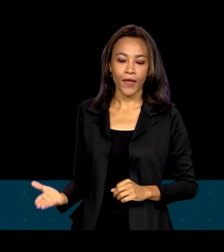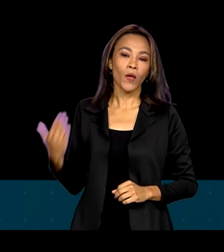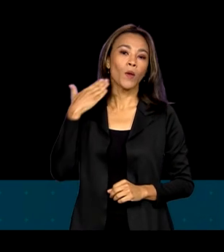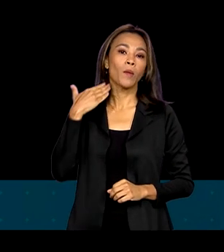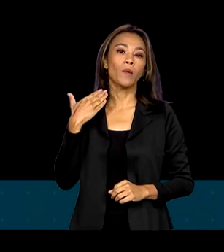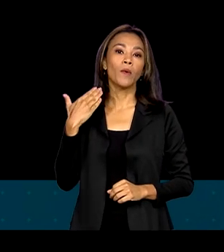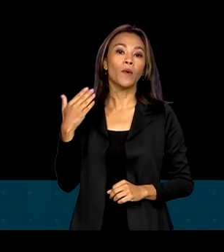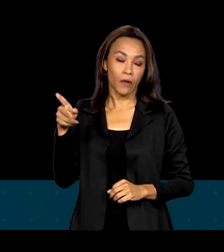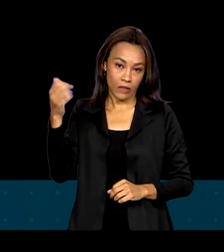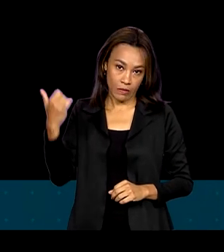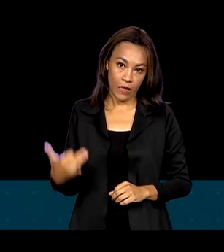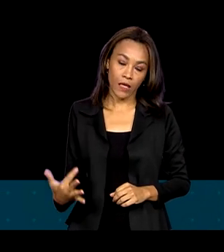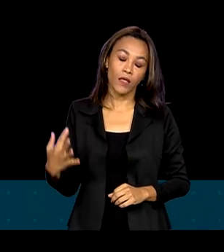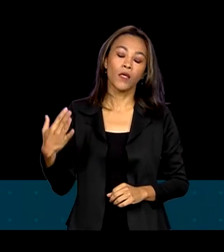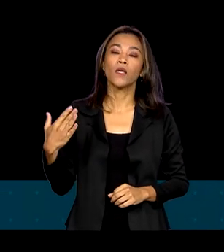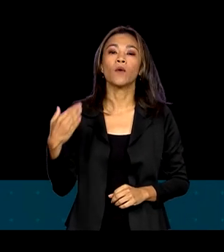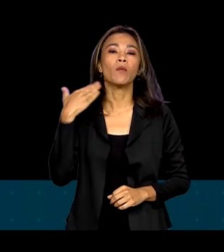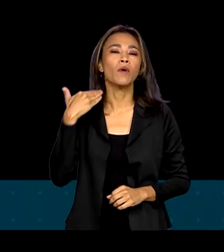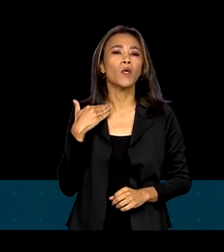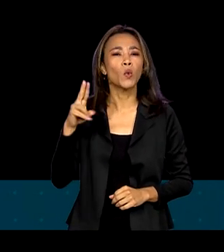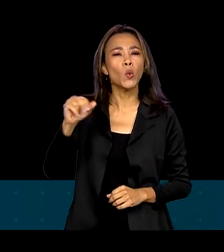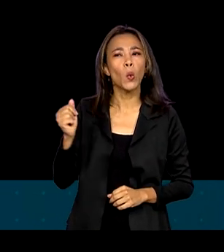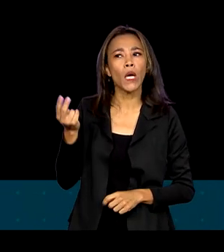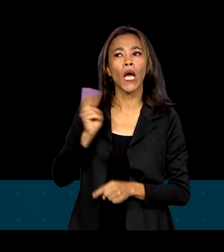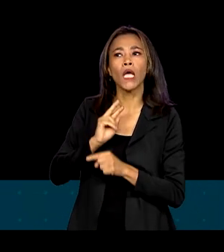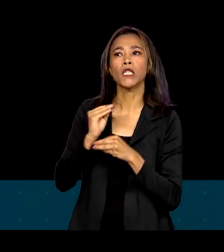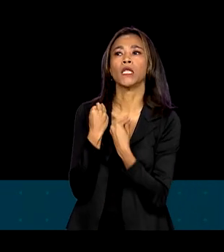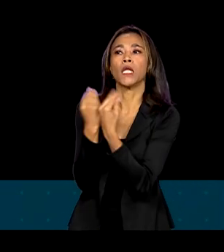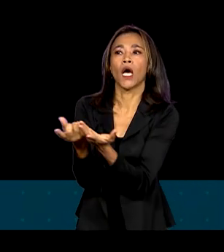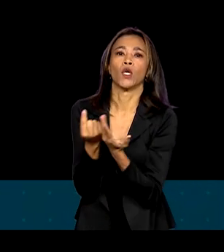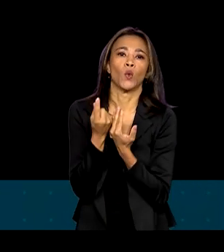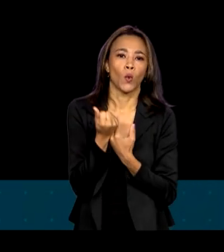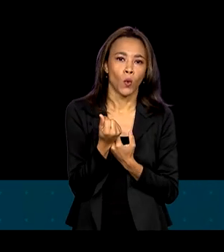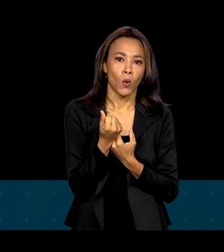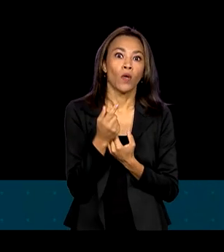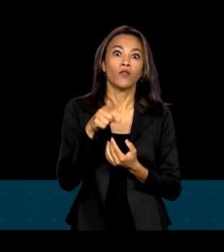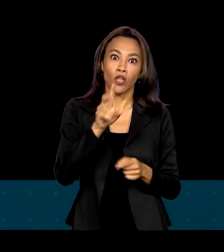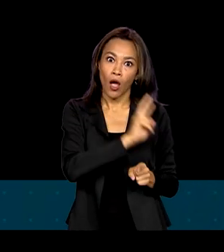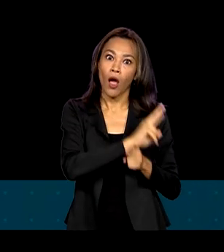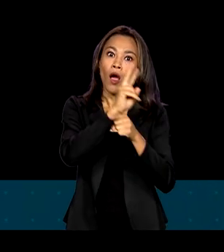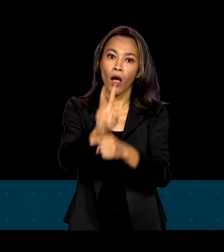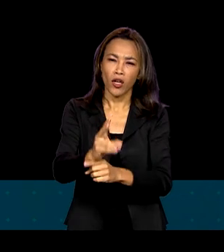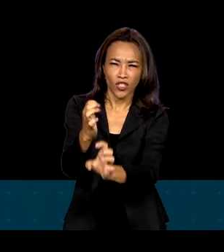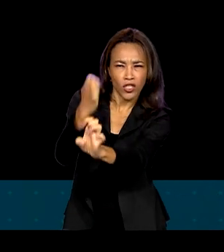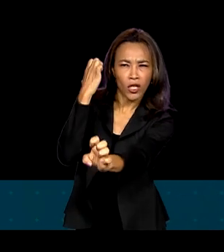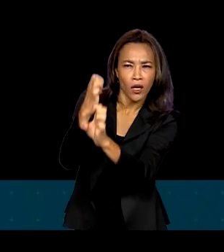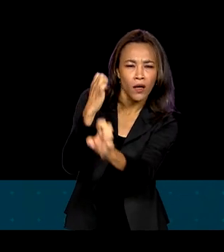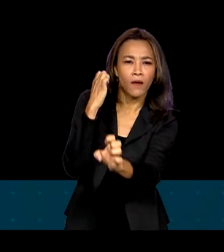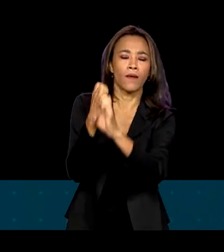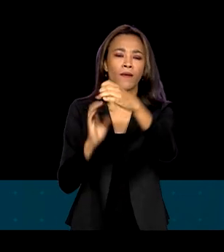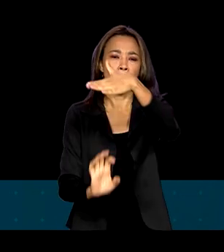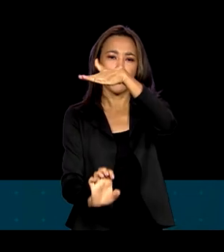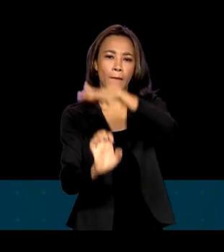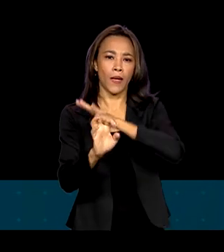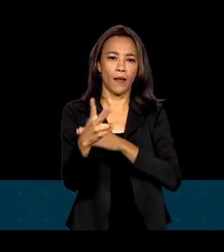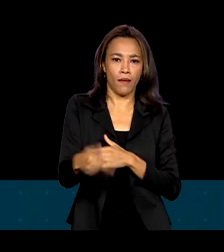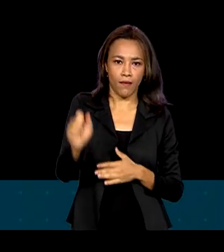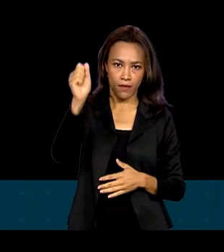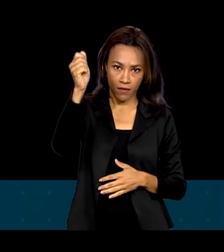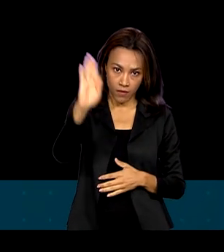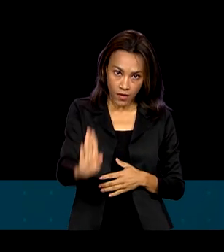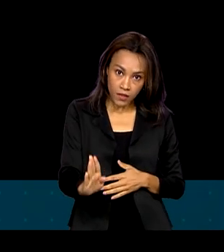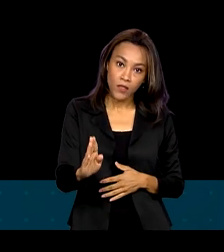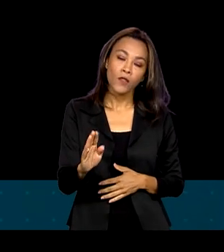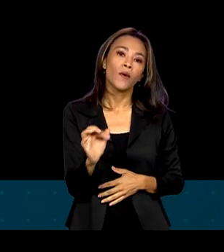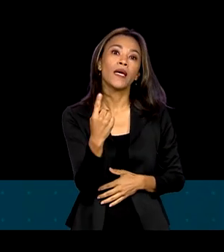para o país amigo do governo. O banco financiou o serviço de engenharia de empresas brasileiras em nada menos